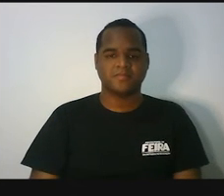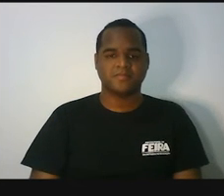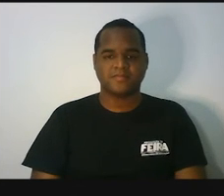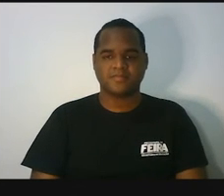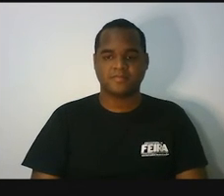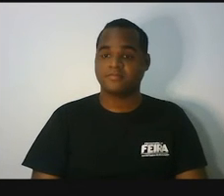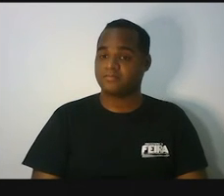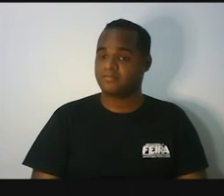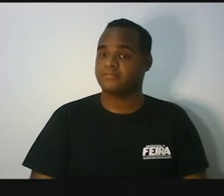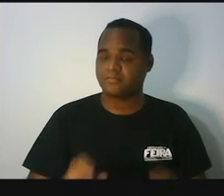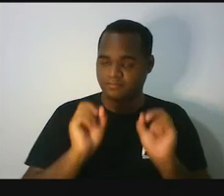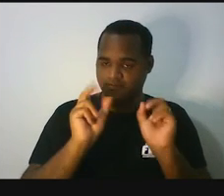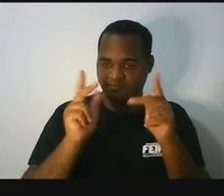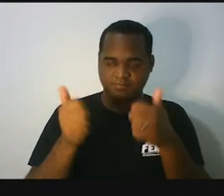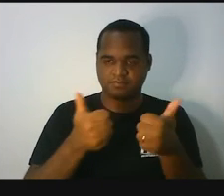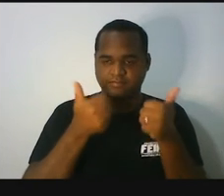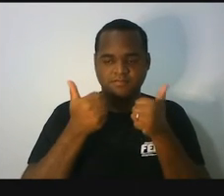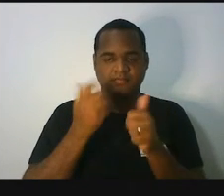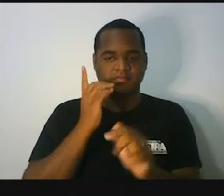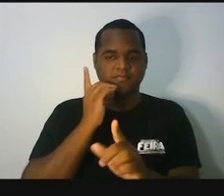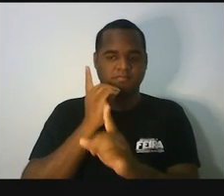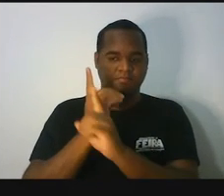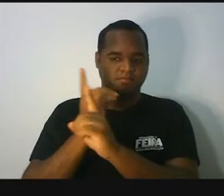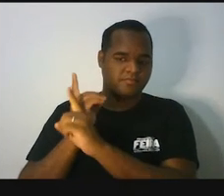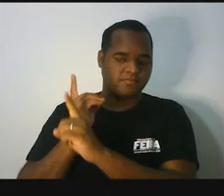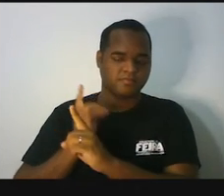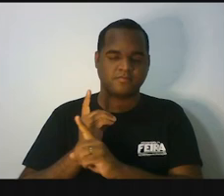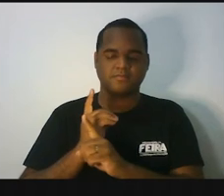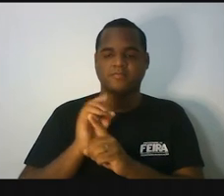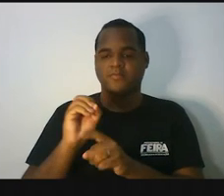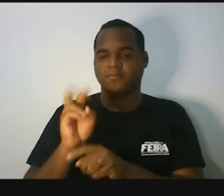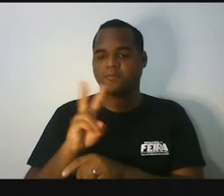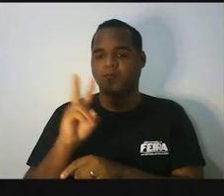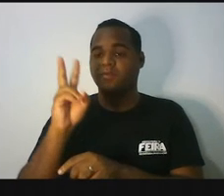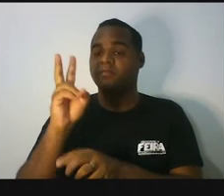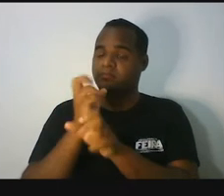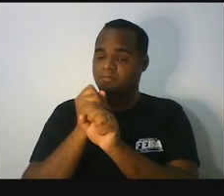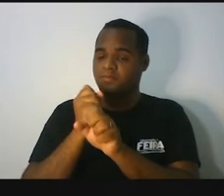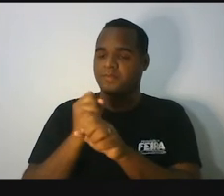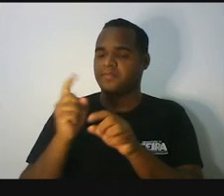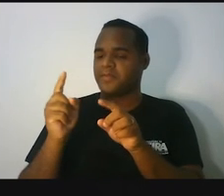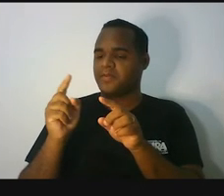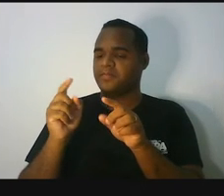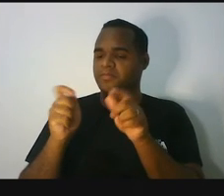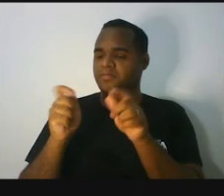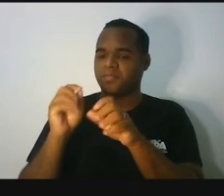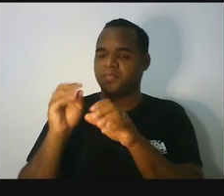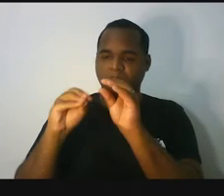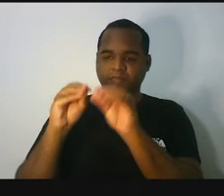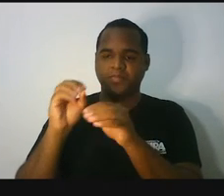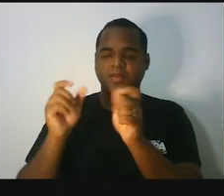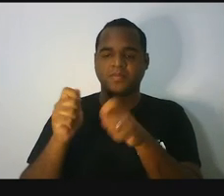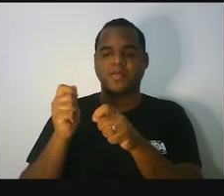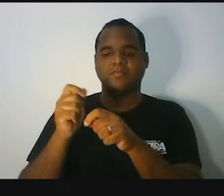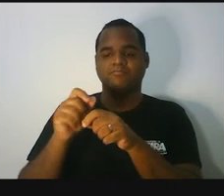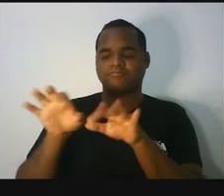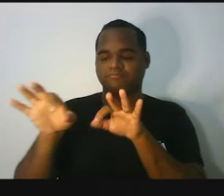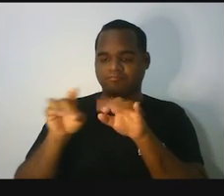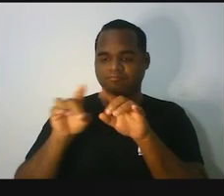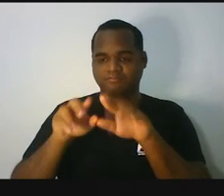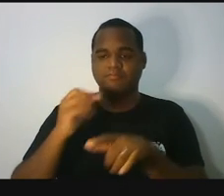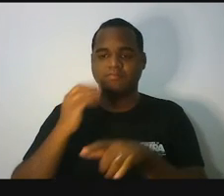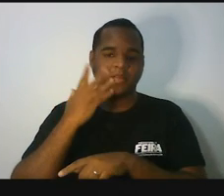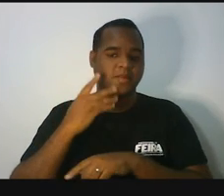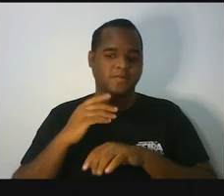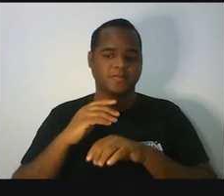Belezinha! Então achamos ali o valor que foi investido para se construir esse parque infantil.